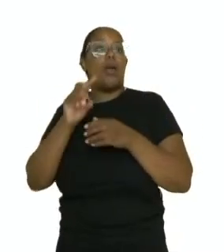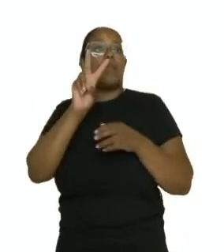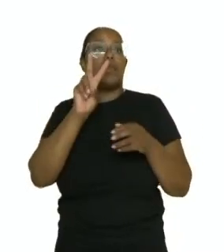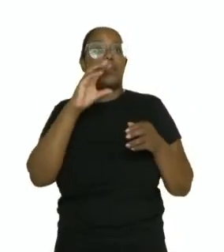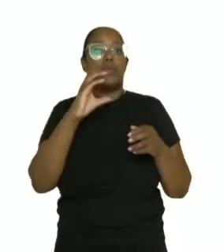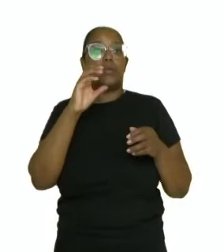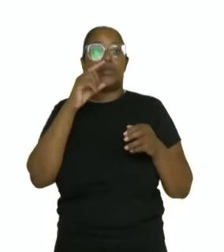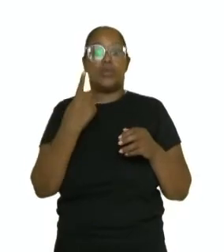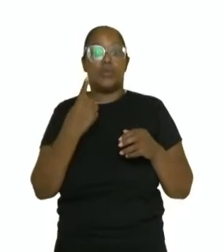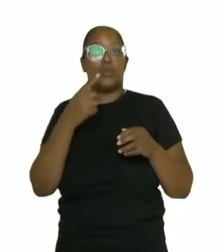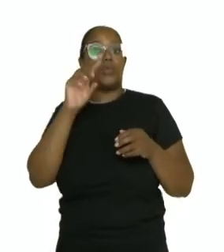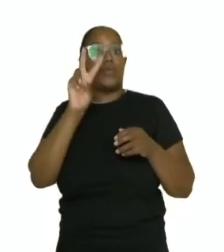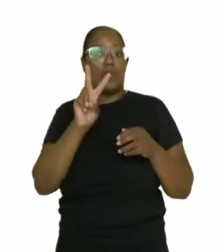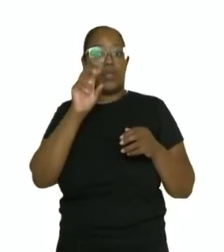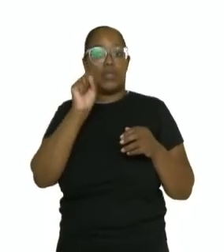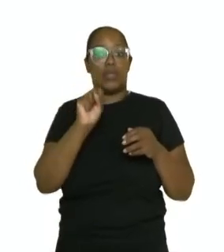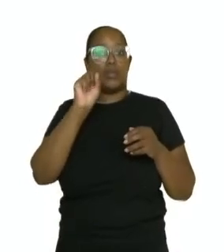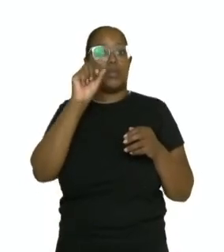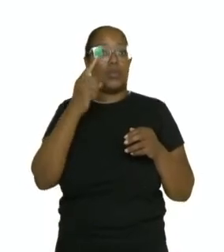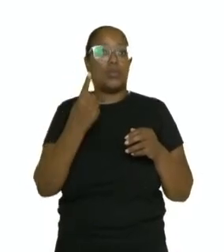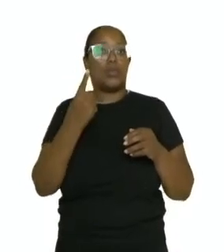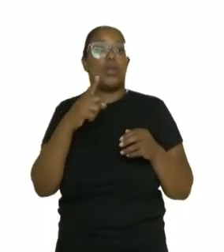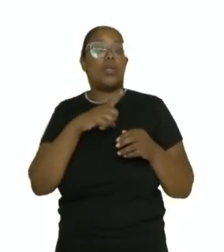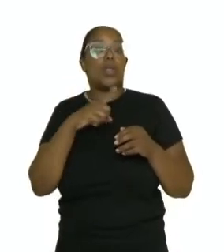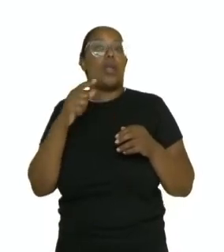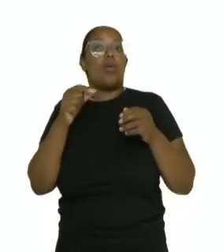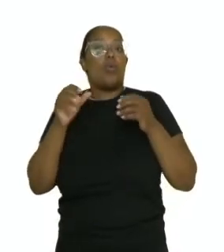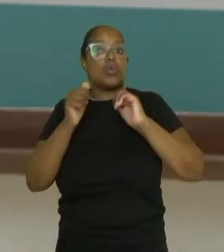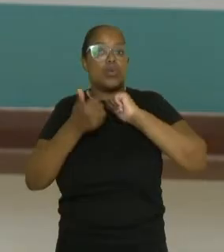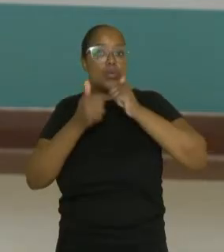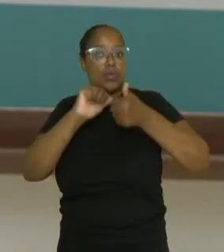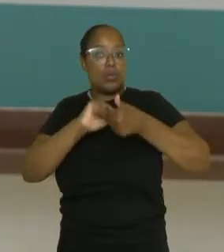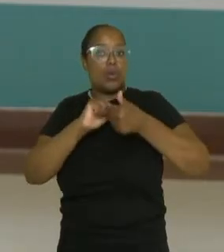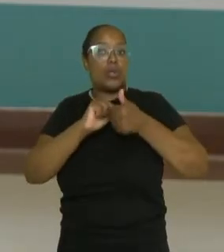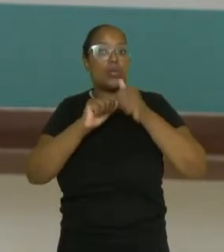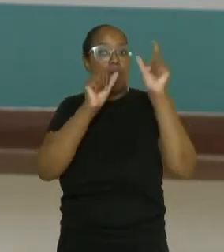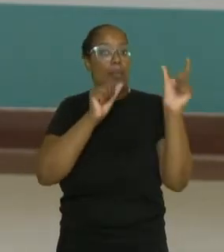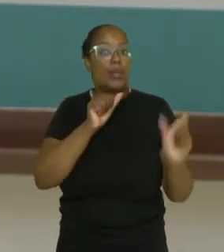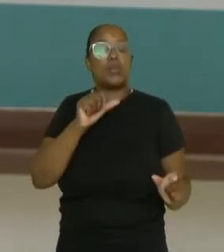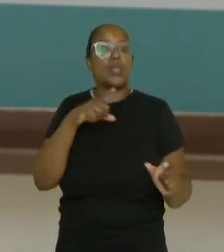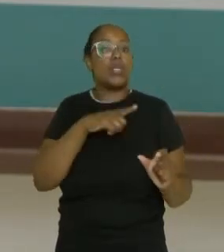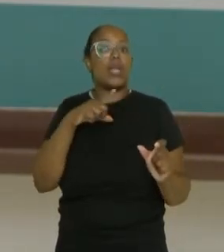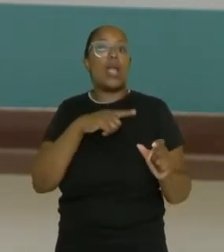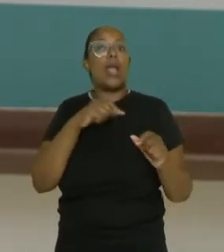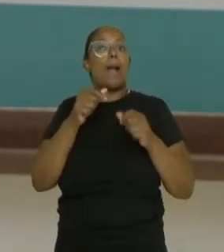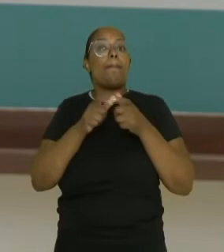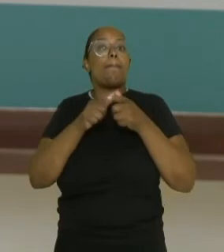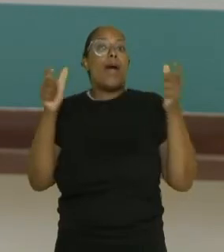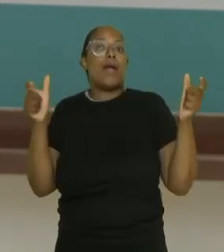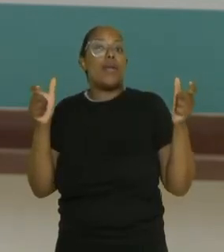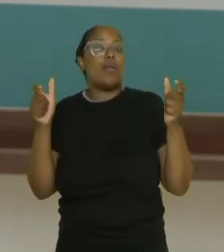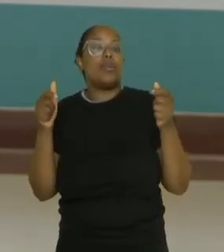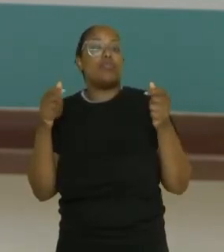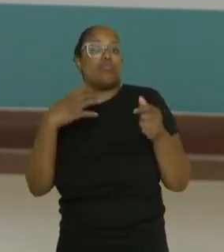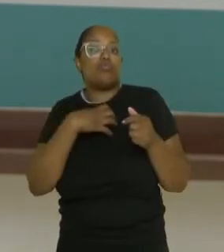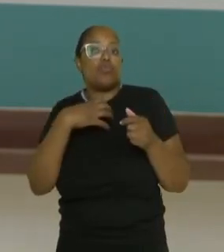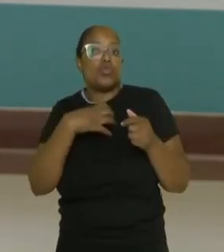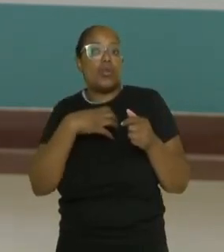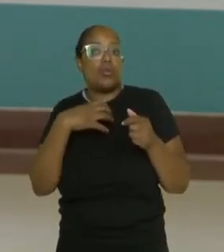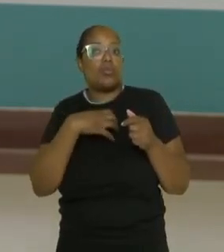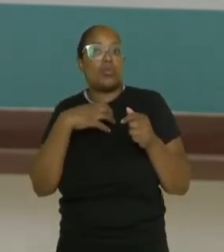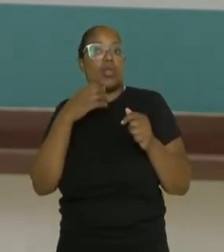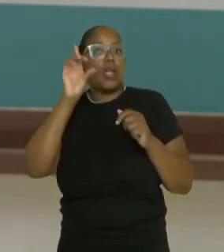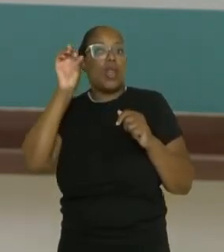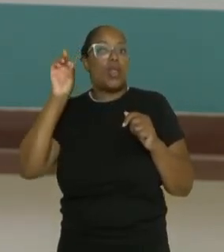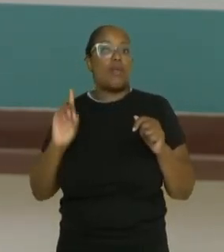estão os atletas com deficiências que tem maior impacto nas funções essenciais do vôlei e na classe vc2